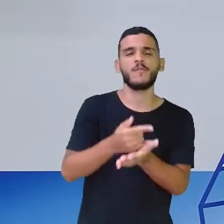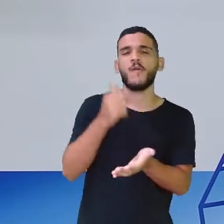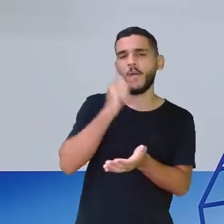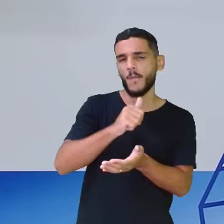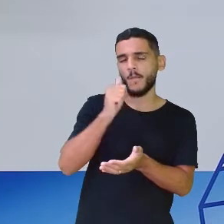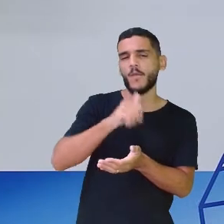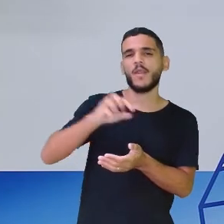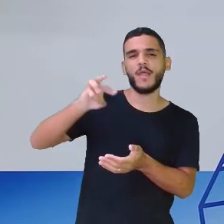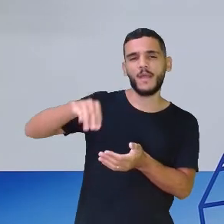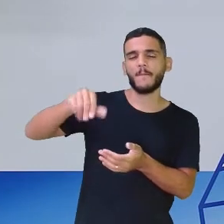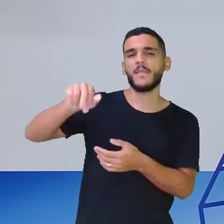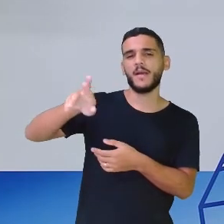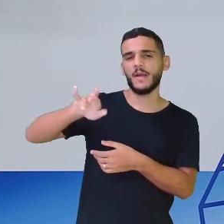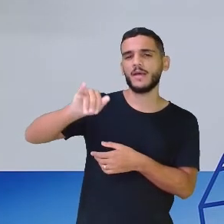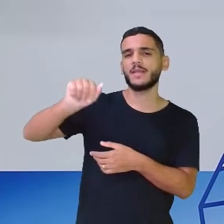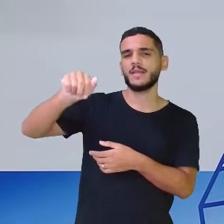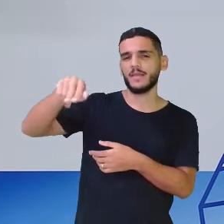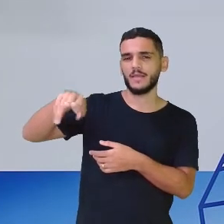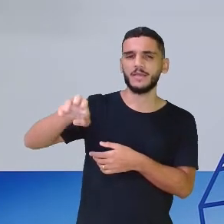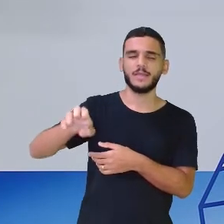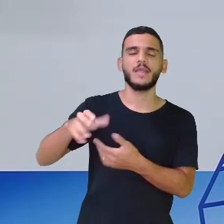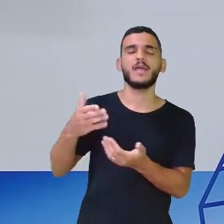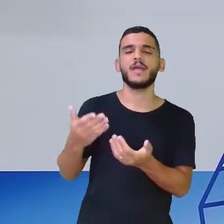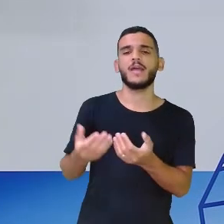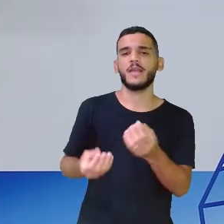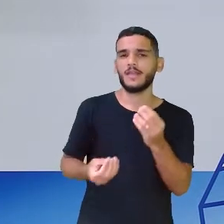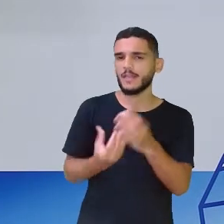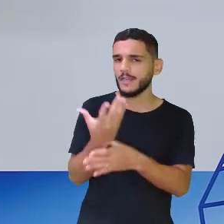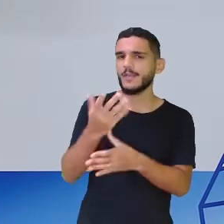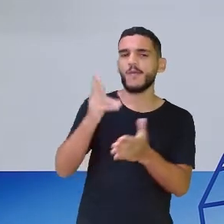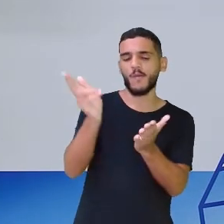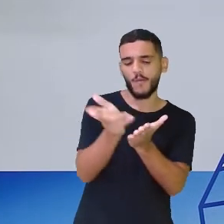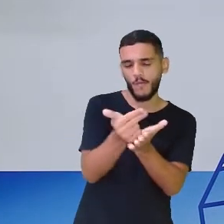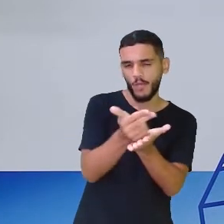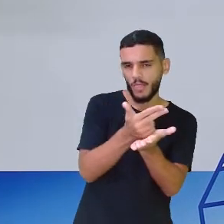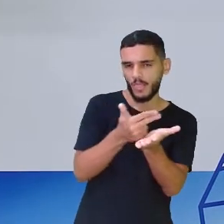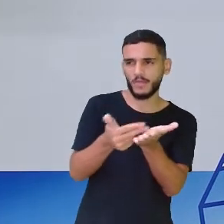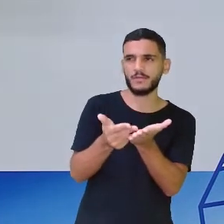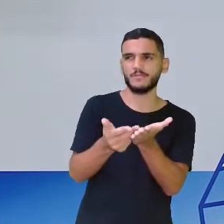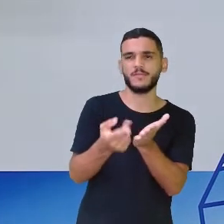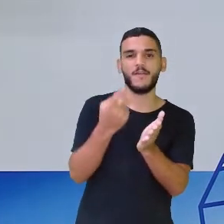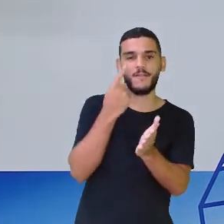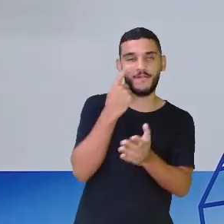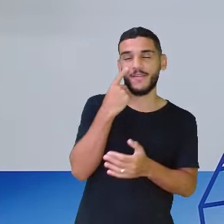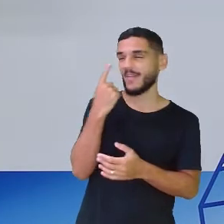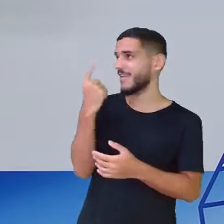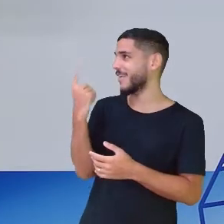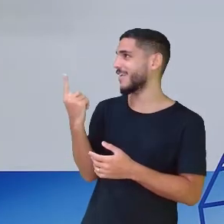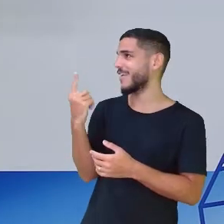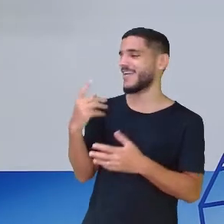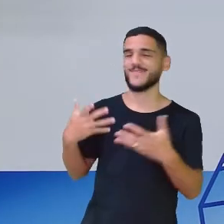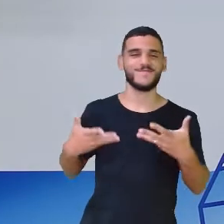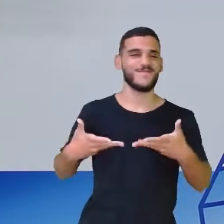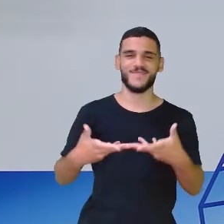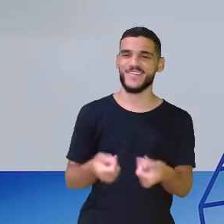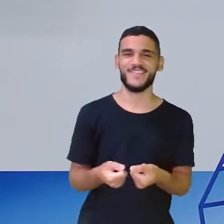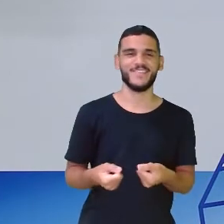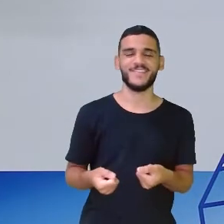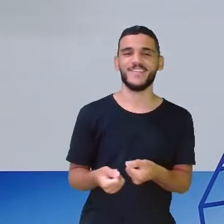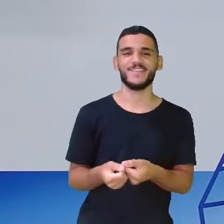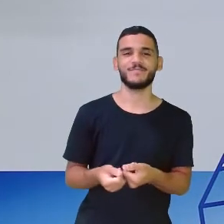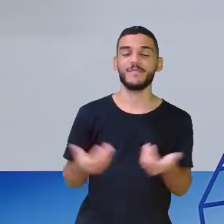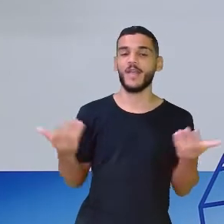Mariana fez as ilustrações. E eu vou pegar o meu aqui. Olha que maravilha! E a gente vai